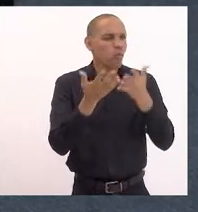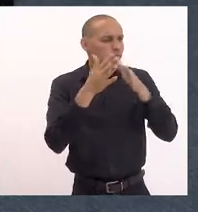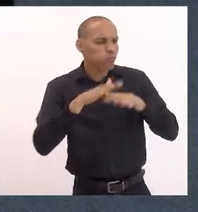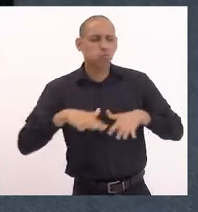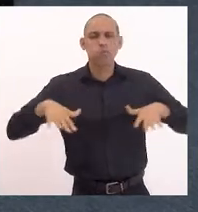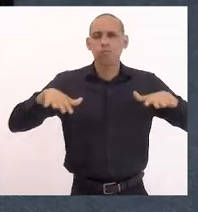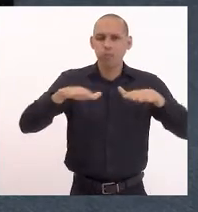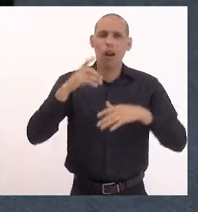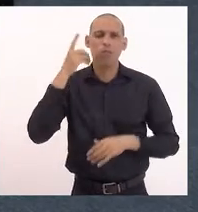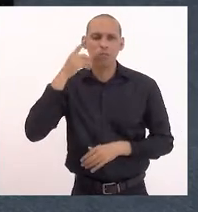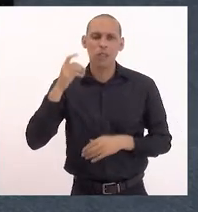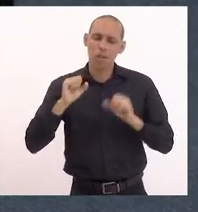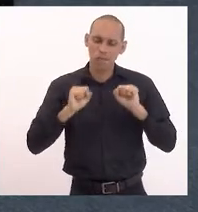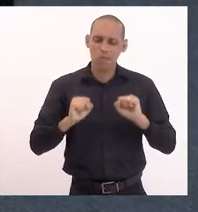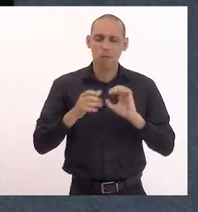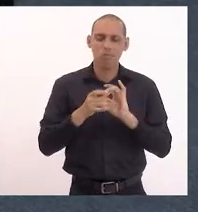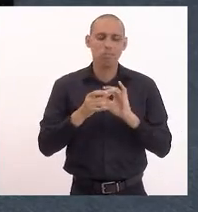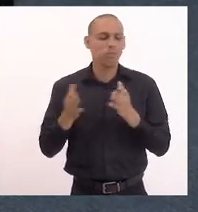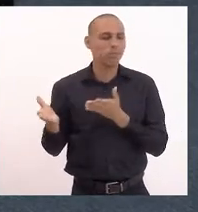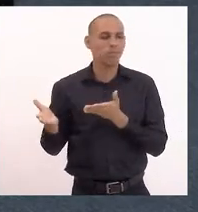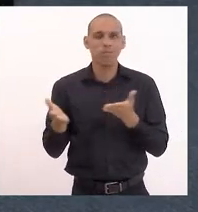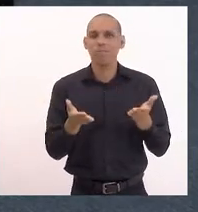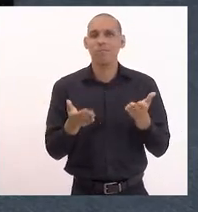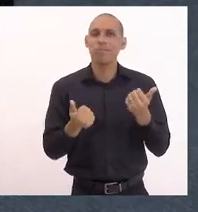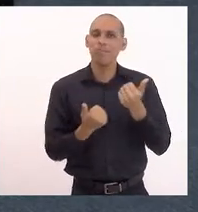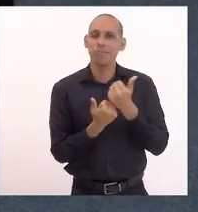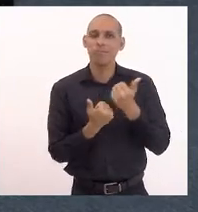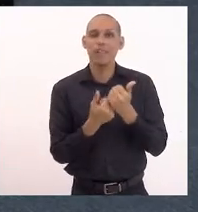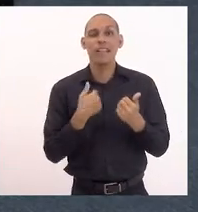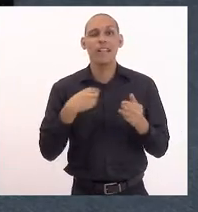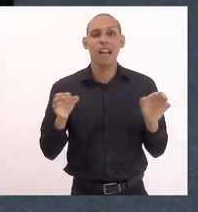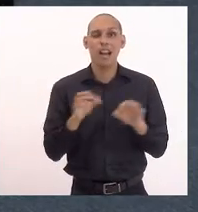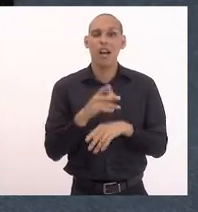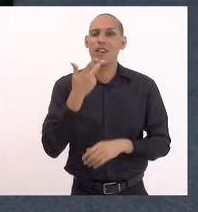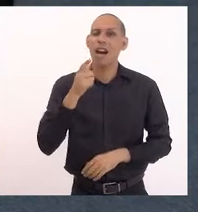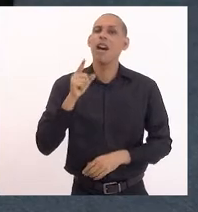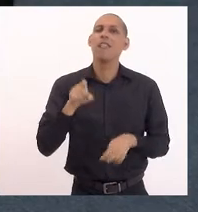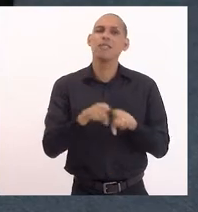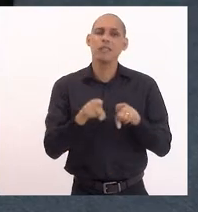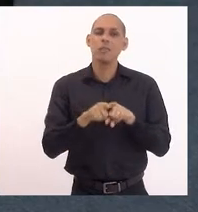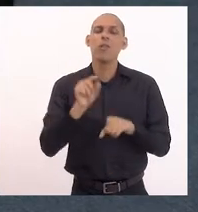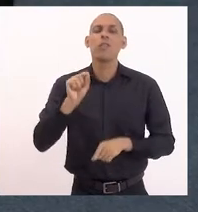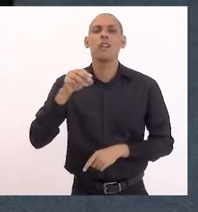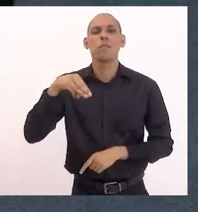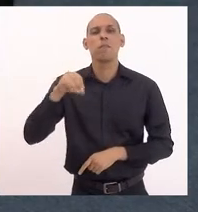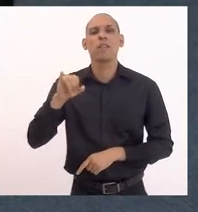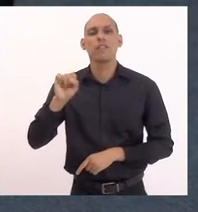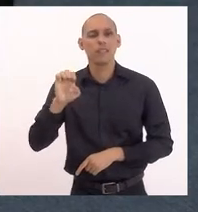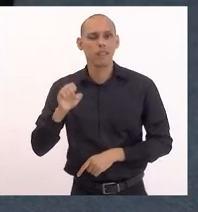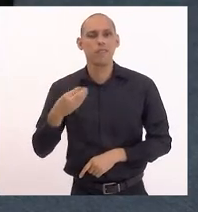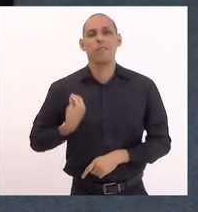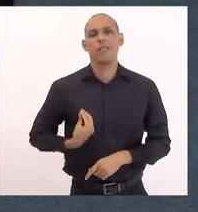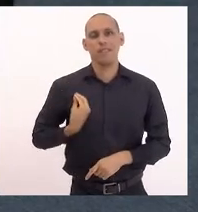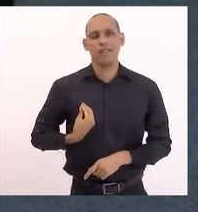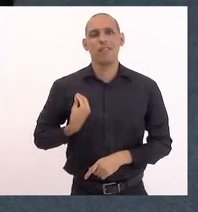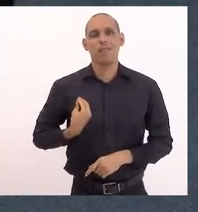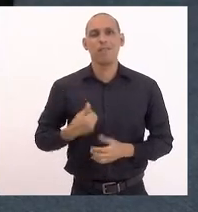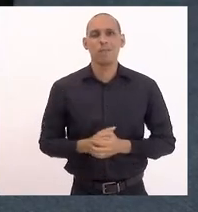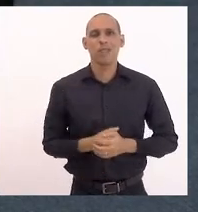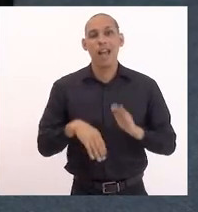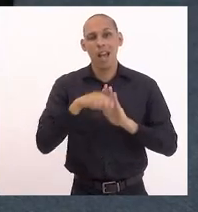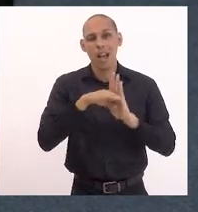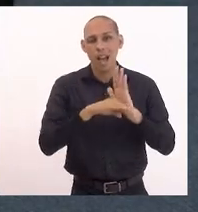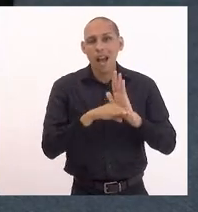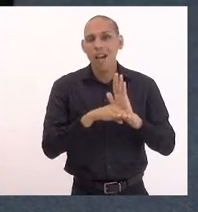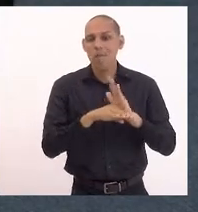deputados e deputadas, disponibilizando, encerro principalmente dizendo que Moís está presente e a pauta da